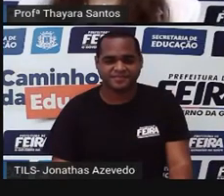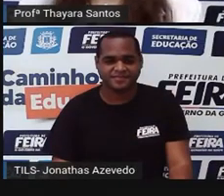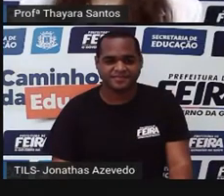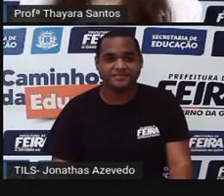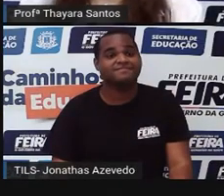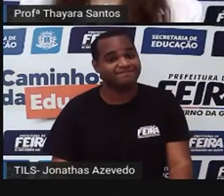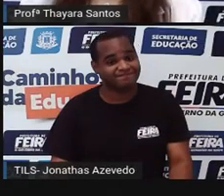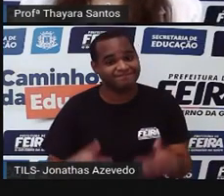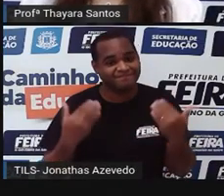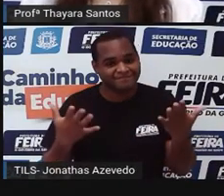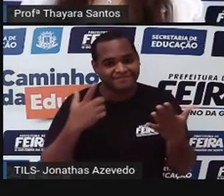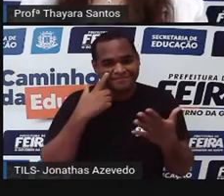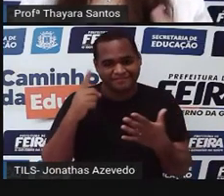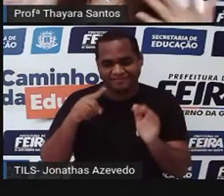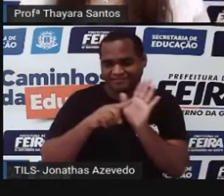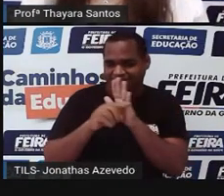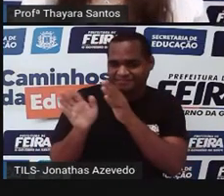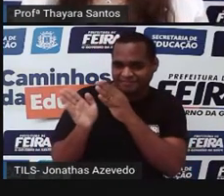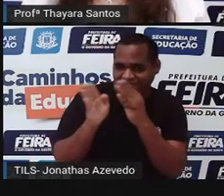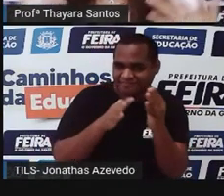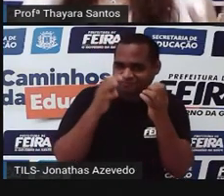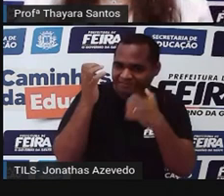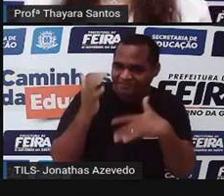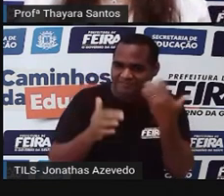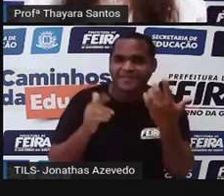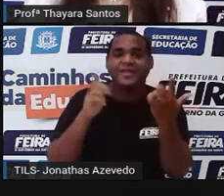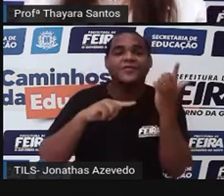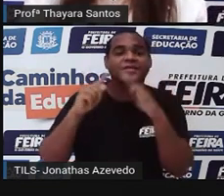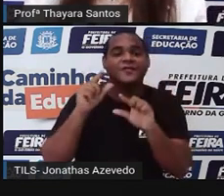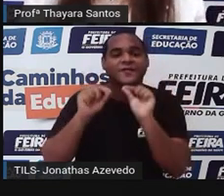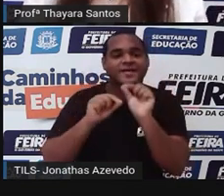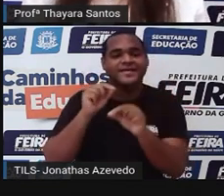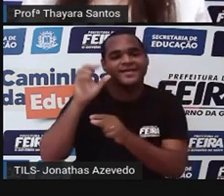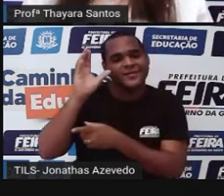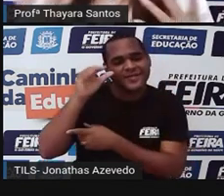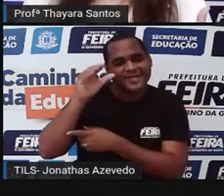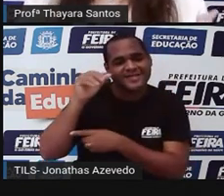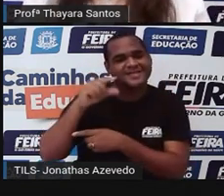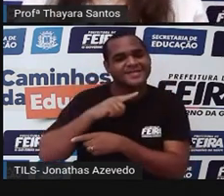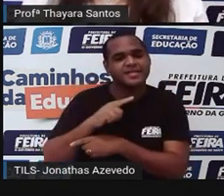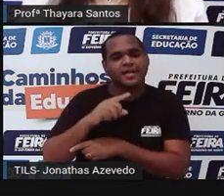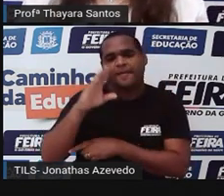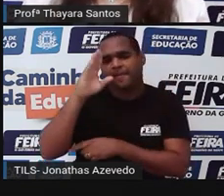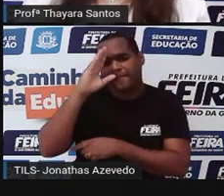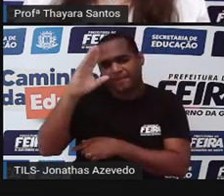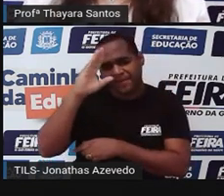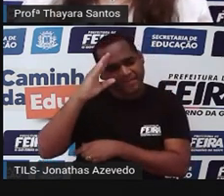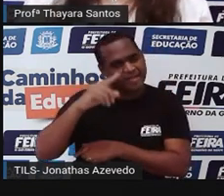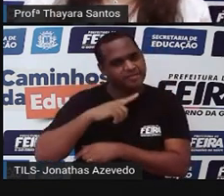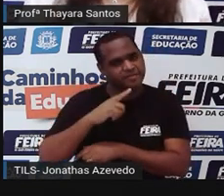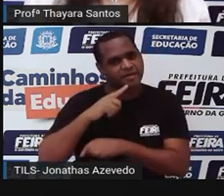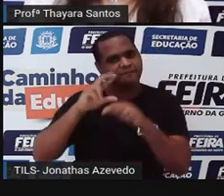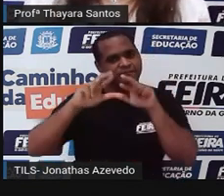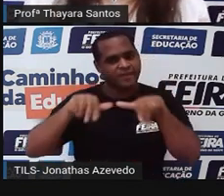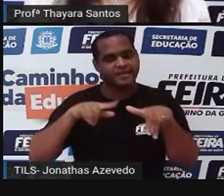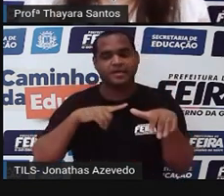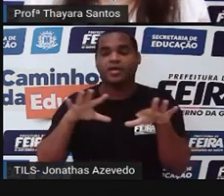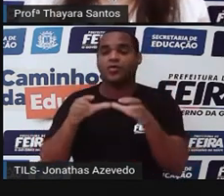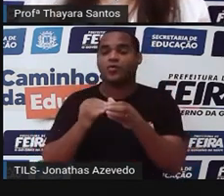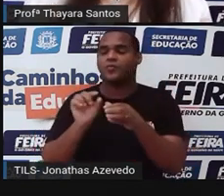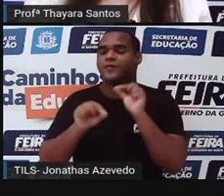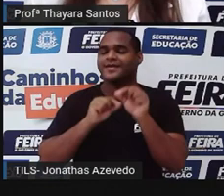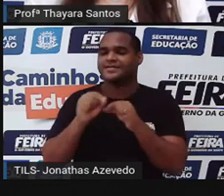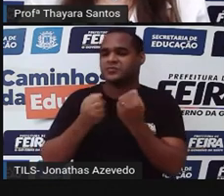Então, gente, aí nesse vídeo a gente conseguiu ver algumas curiosidades e também as principais características desse grupo que a gente já